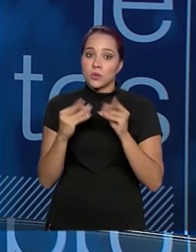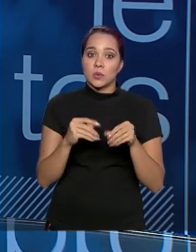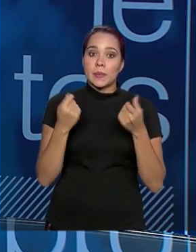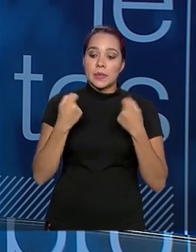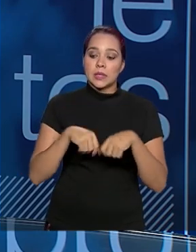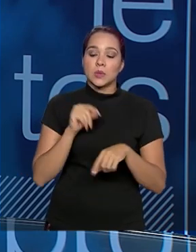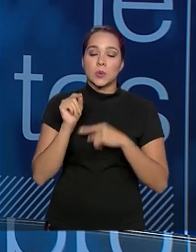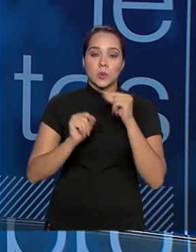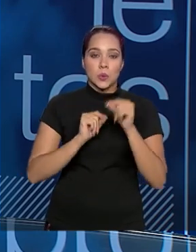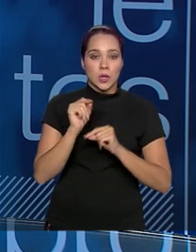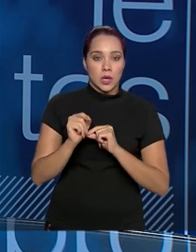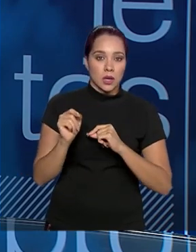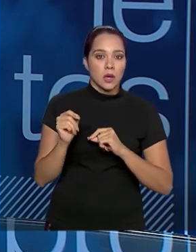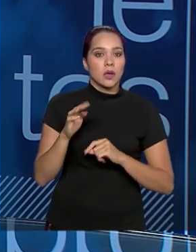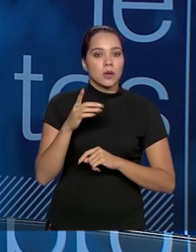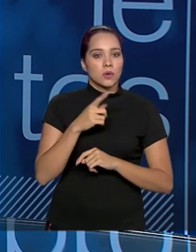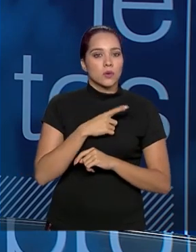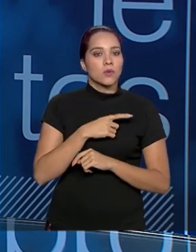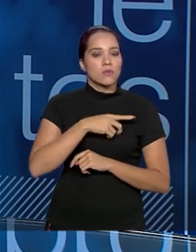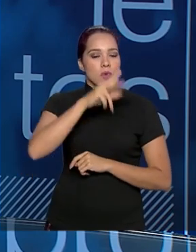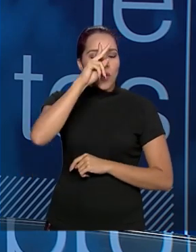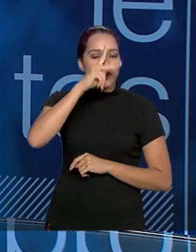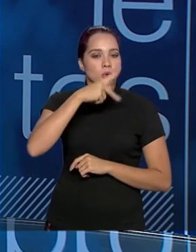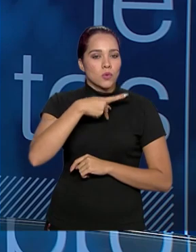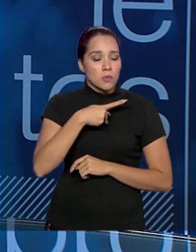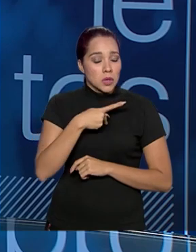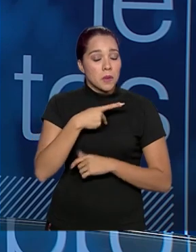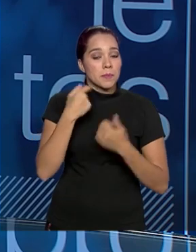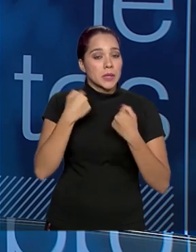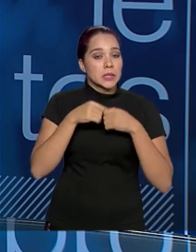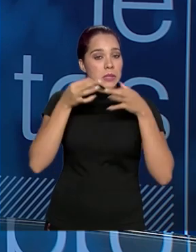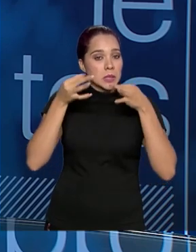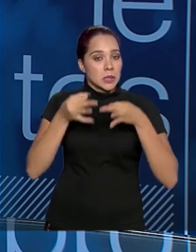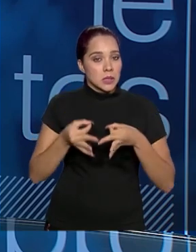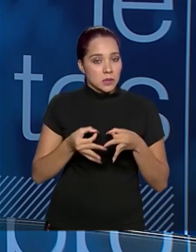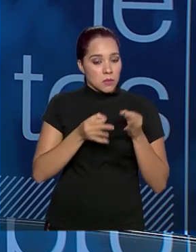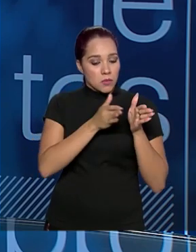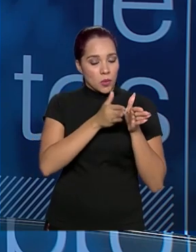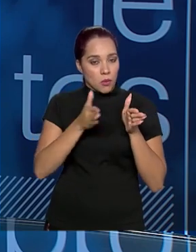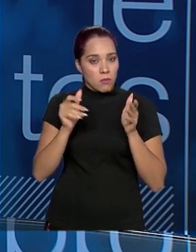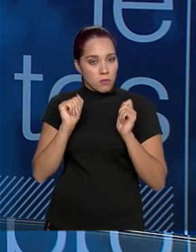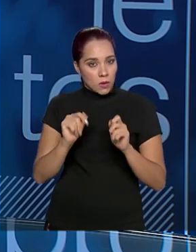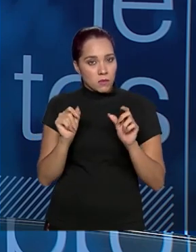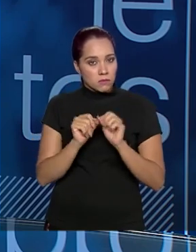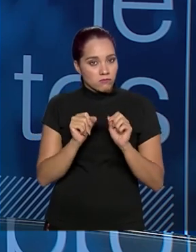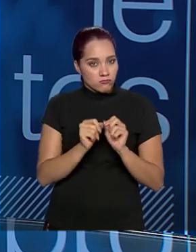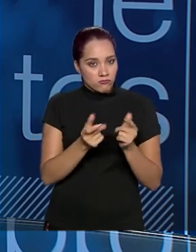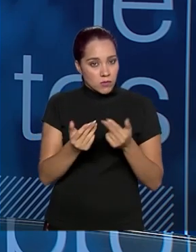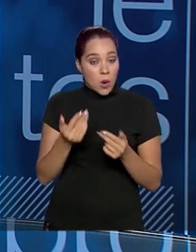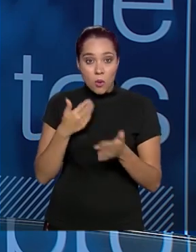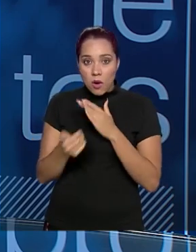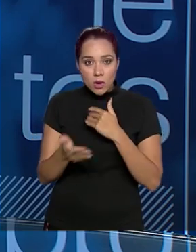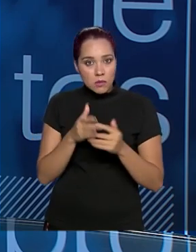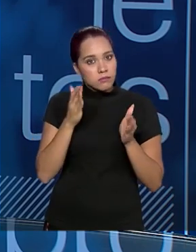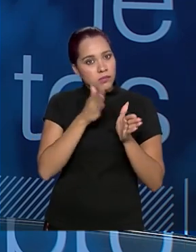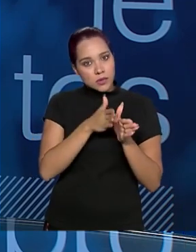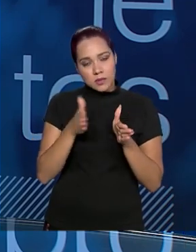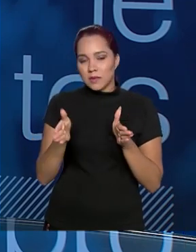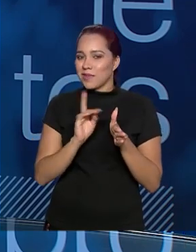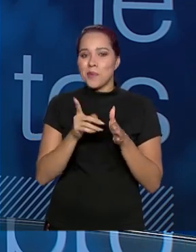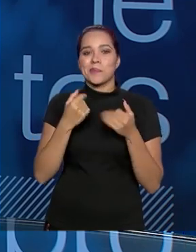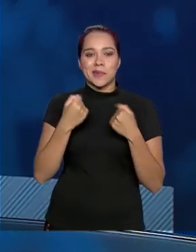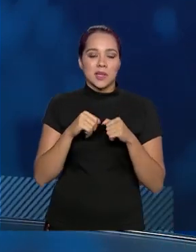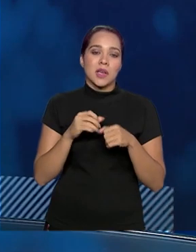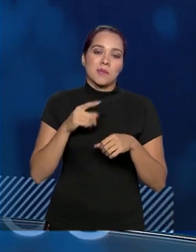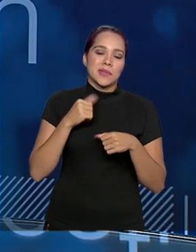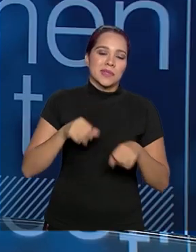autonomia e certeza, ou seja, processos que podem ser feitos dessa forma, não é qualquer um, e a gente tem que